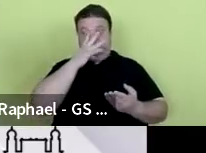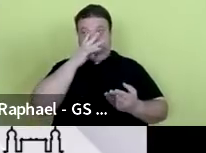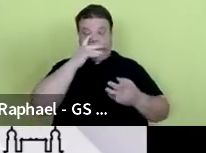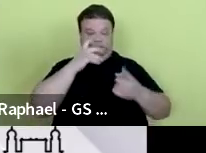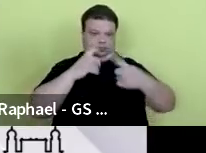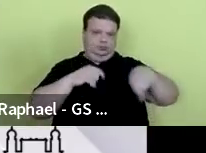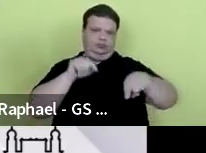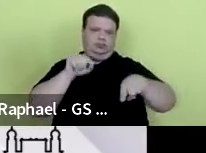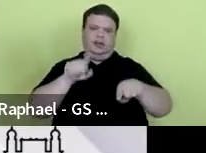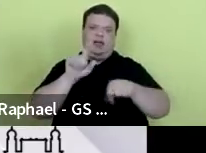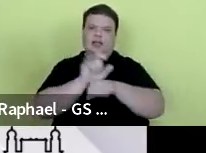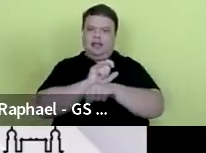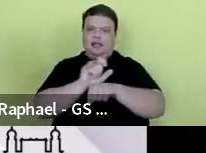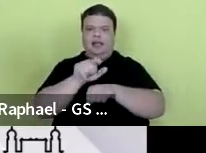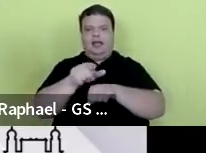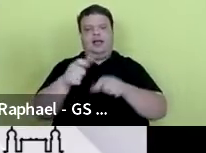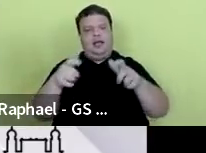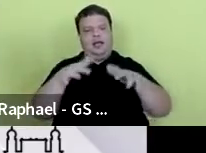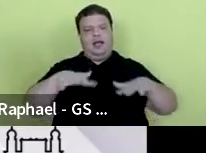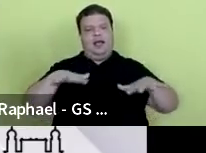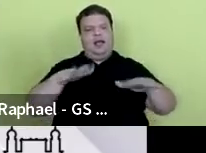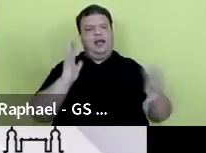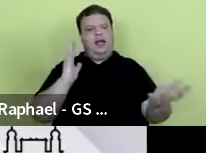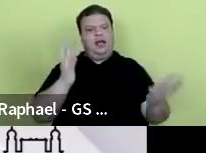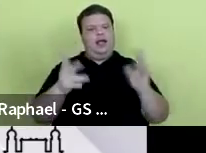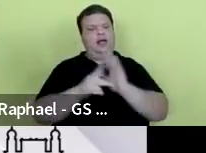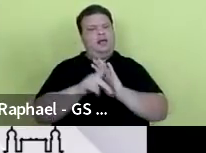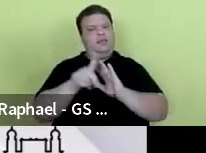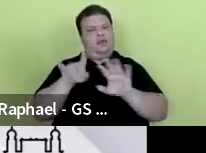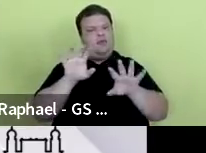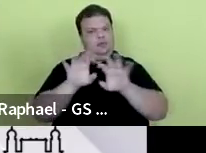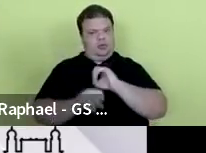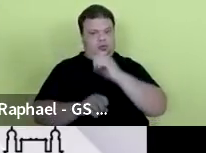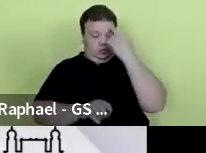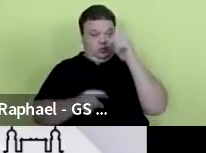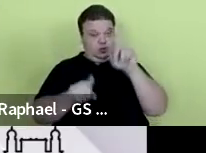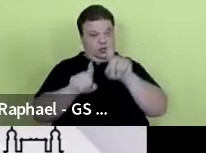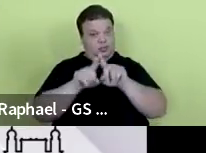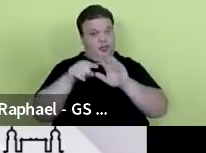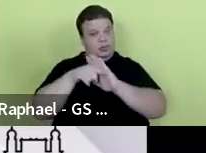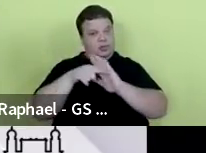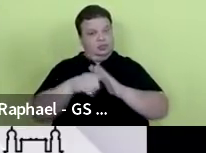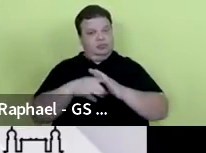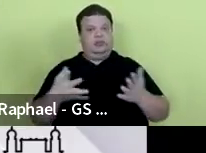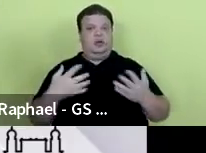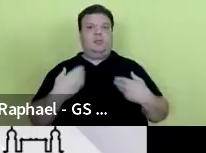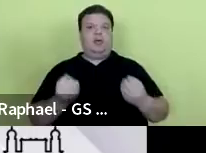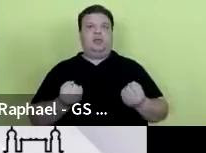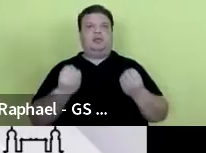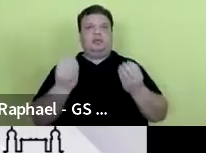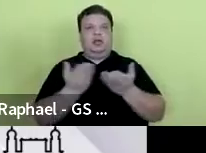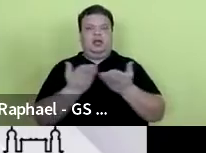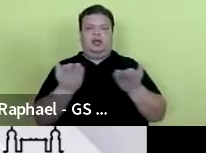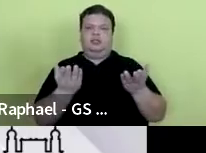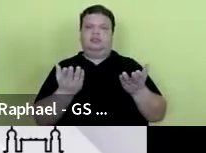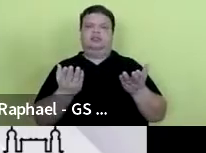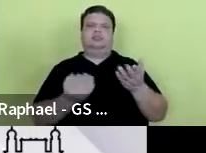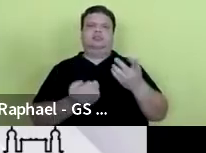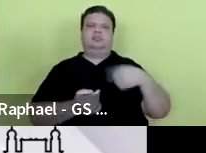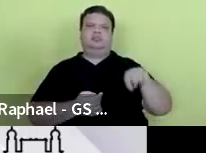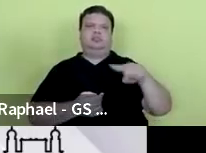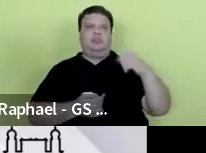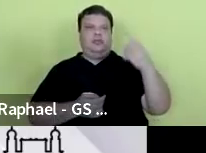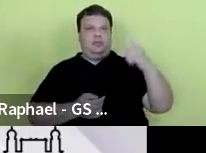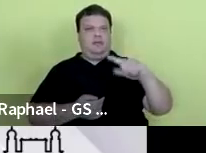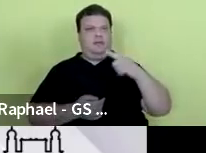nessa estratégica área de formação de jovens pesquisadores. E para deixar então algo mais ainda, eu vou ainda